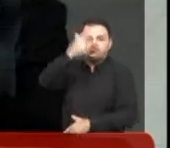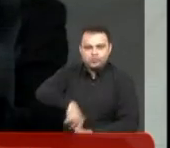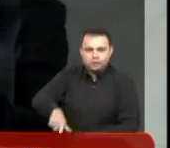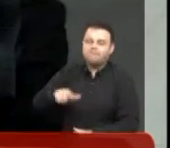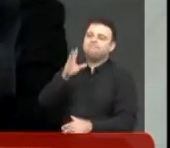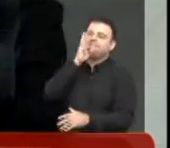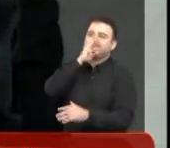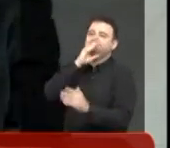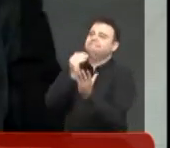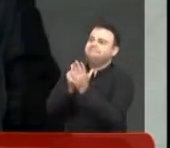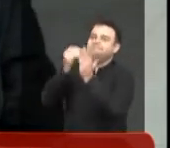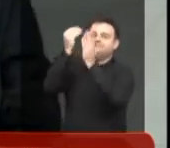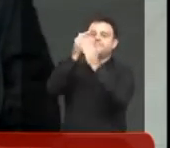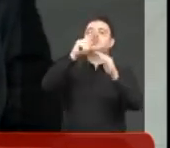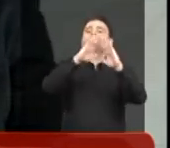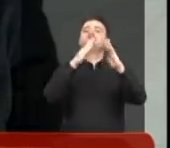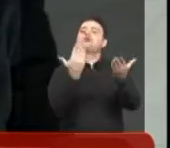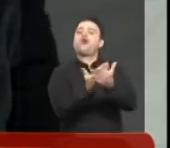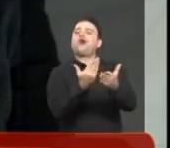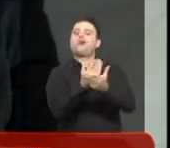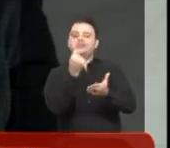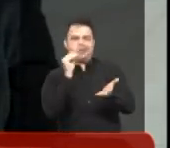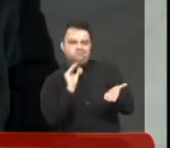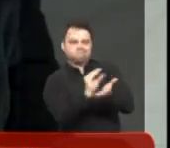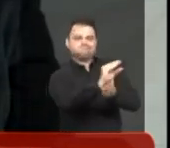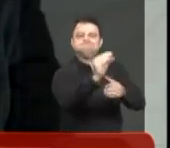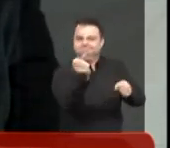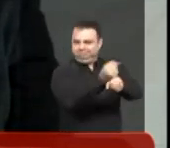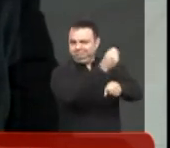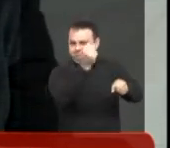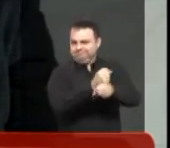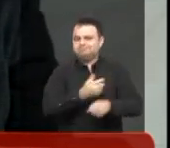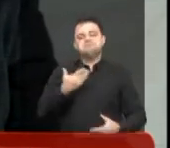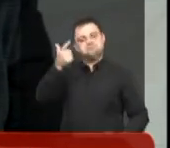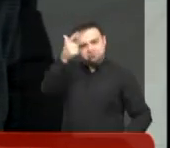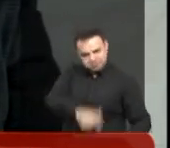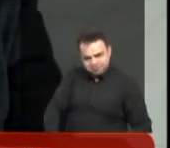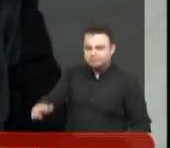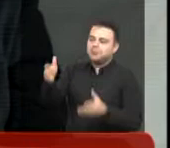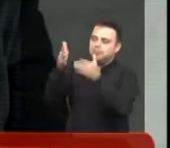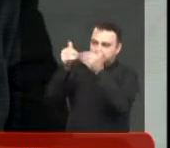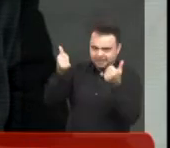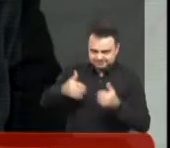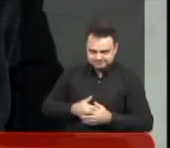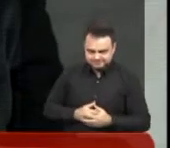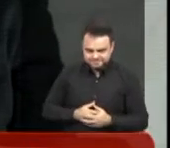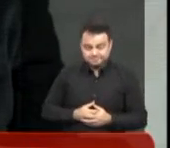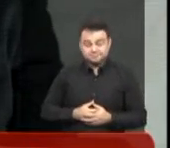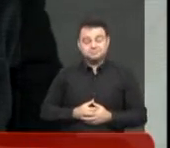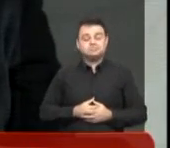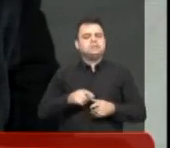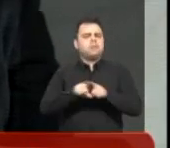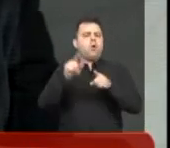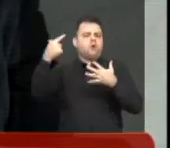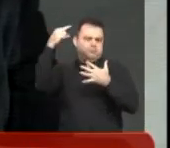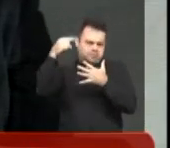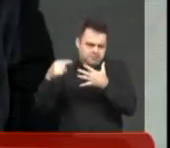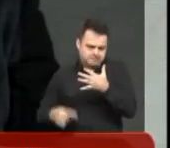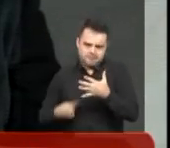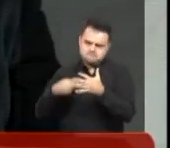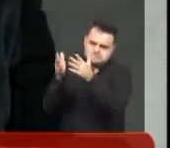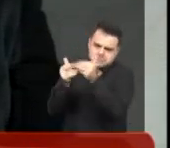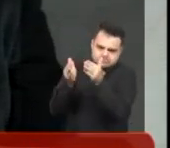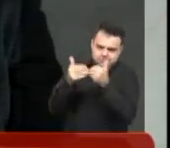reforçar, como essa verba aí para a escola Vitor Brito Bastos. Mas outras também, então por exemplo,